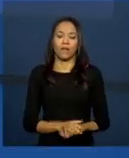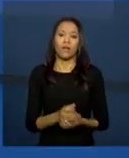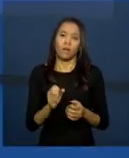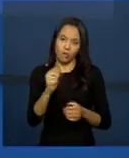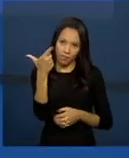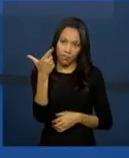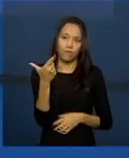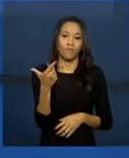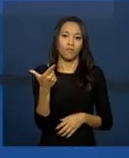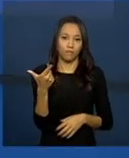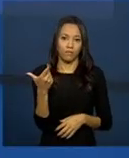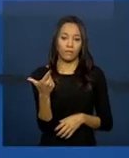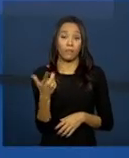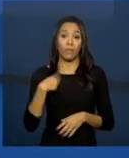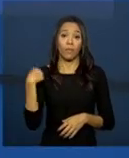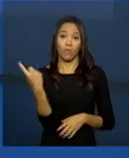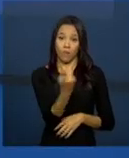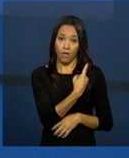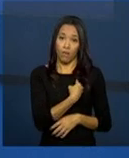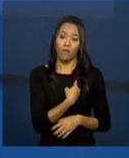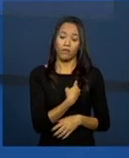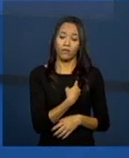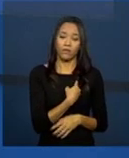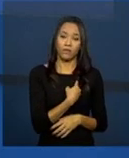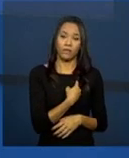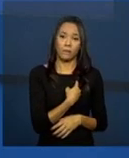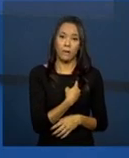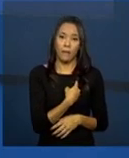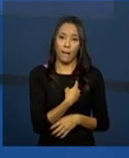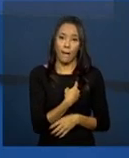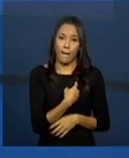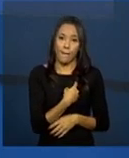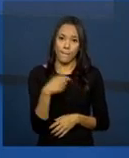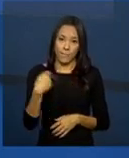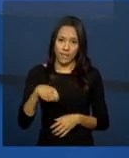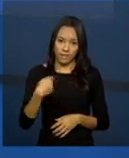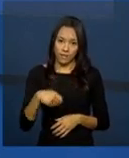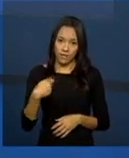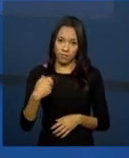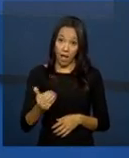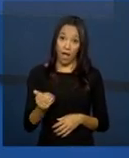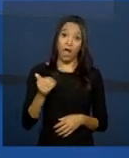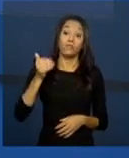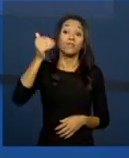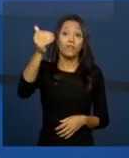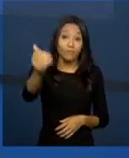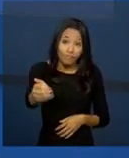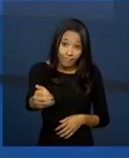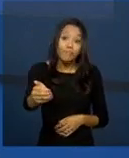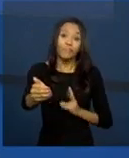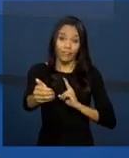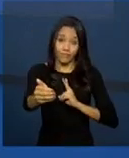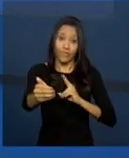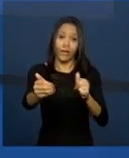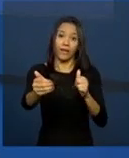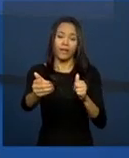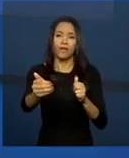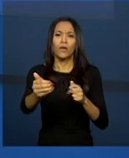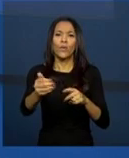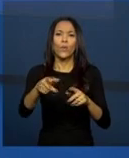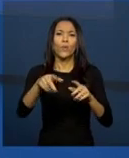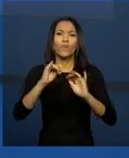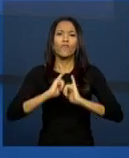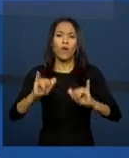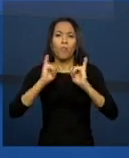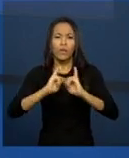nós devemos, mais adiante, quando tivermos uma versão mais... com informações